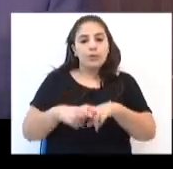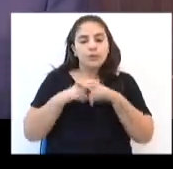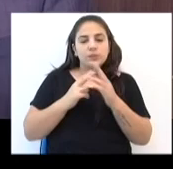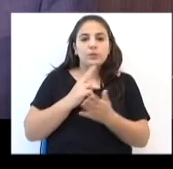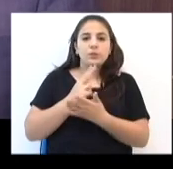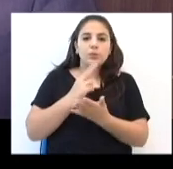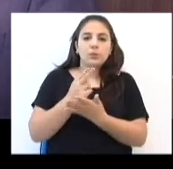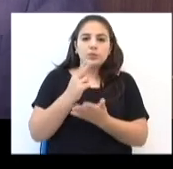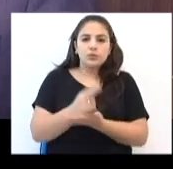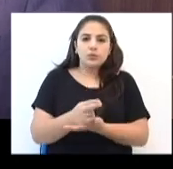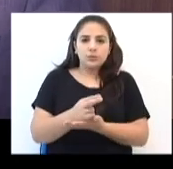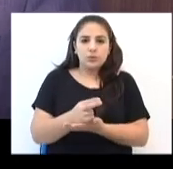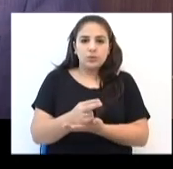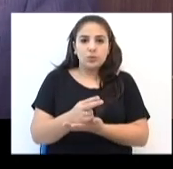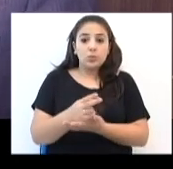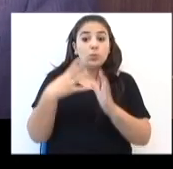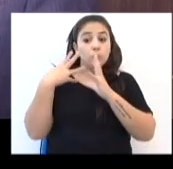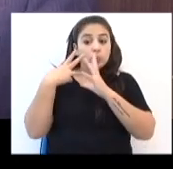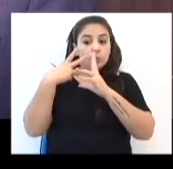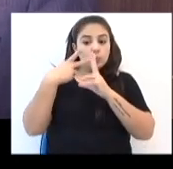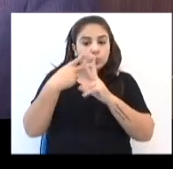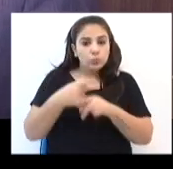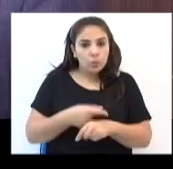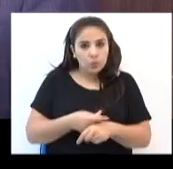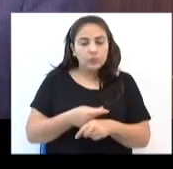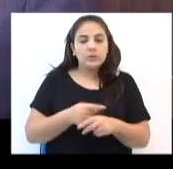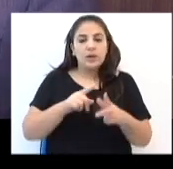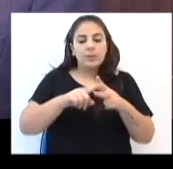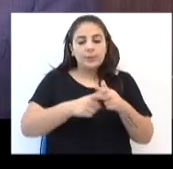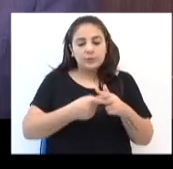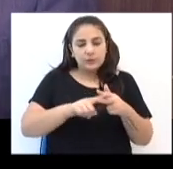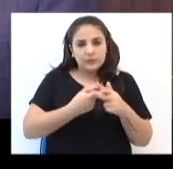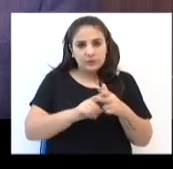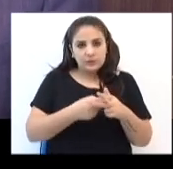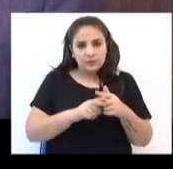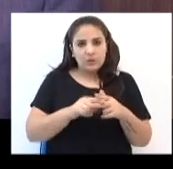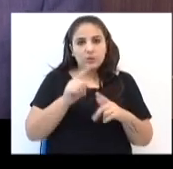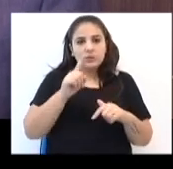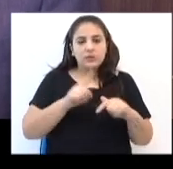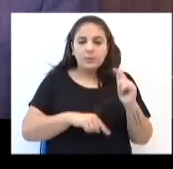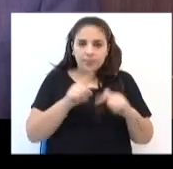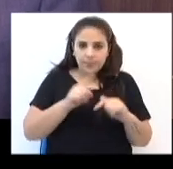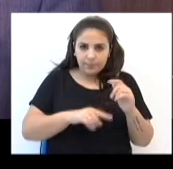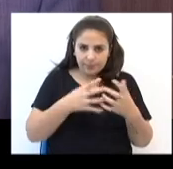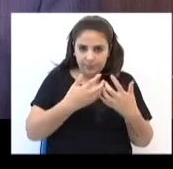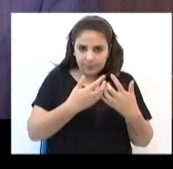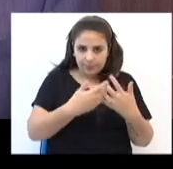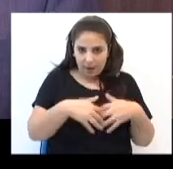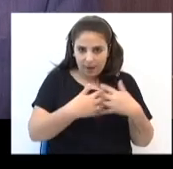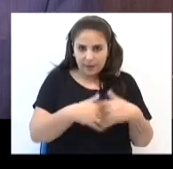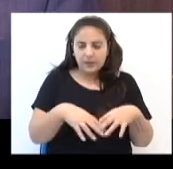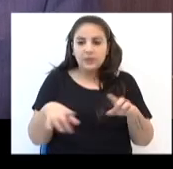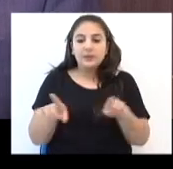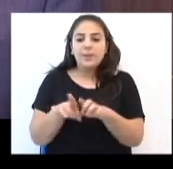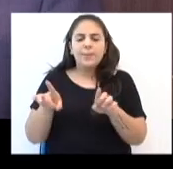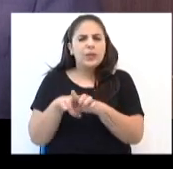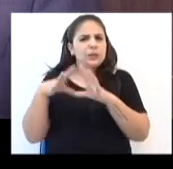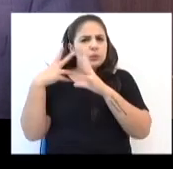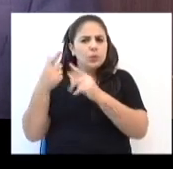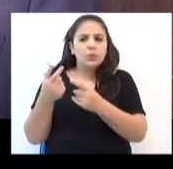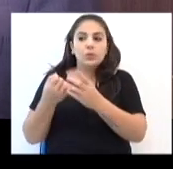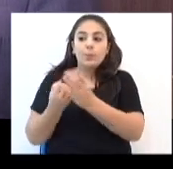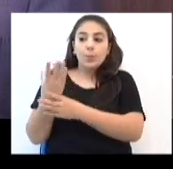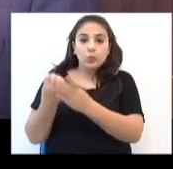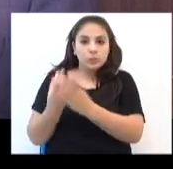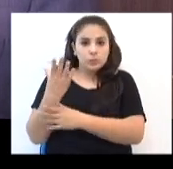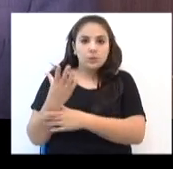que ela continua com toda a manutenção das máquinas, ela continua com todo o seu parque fabril apto